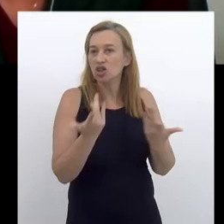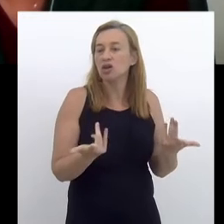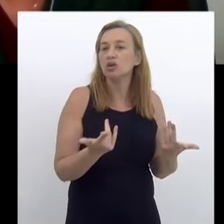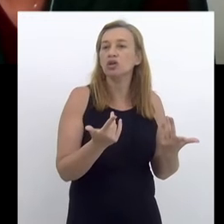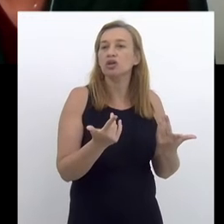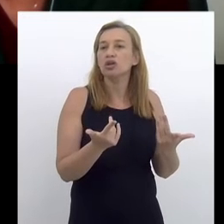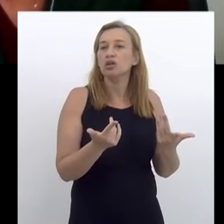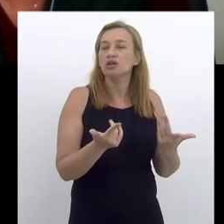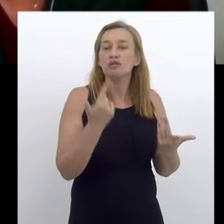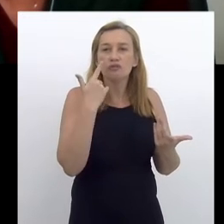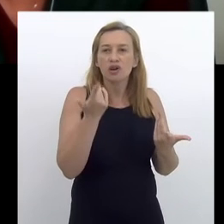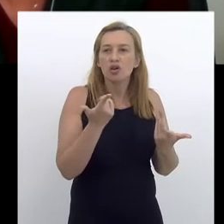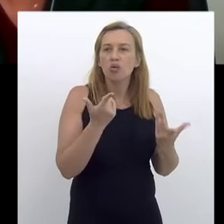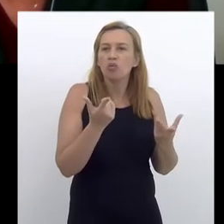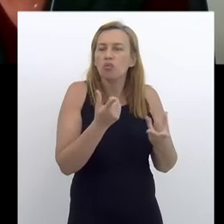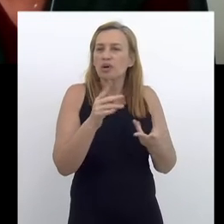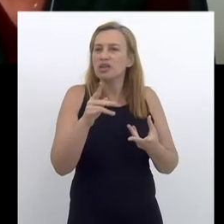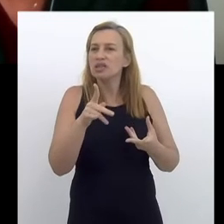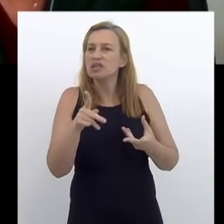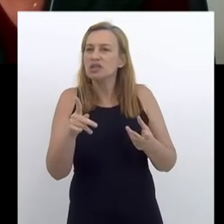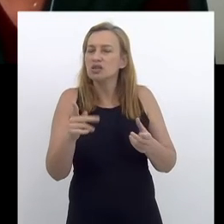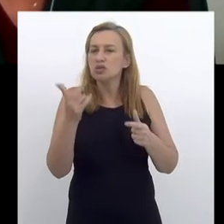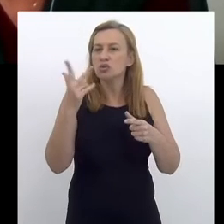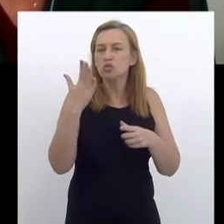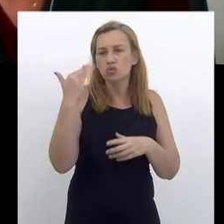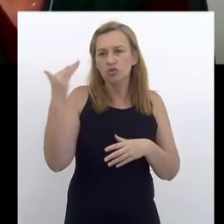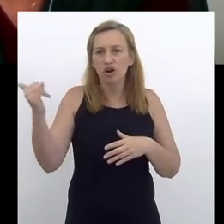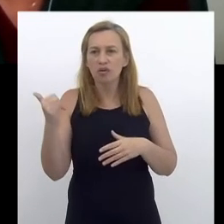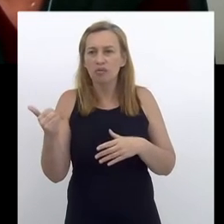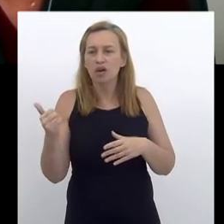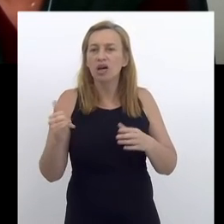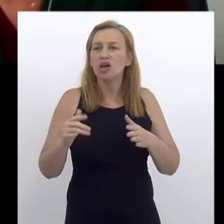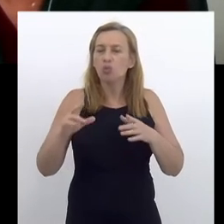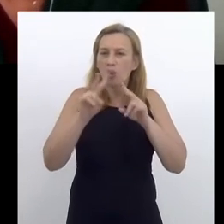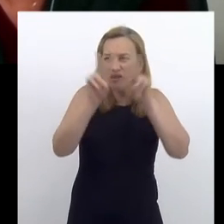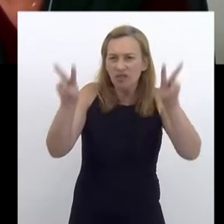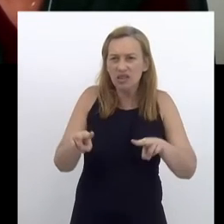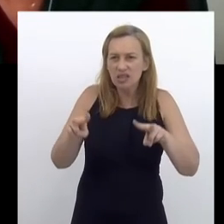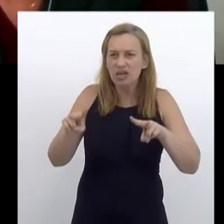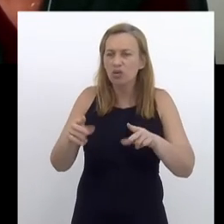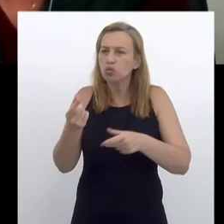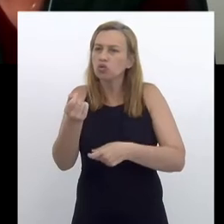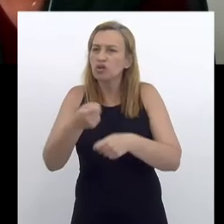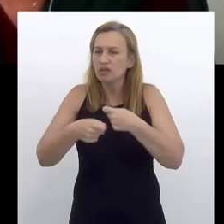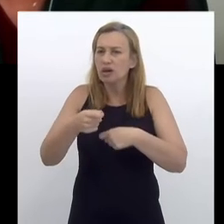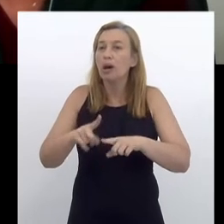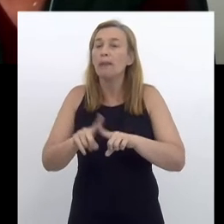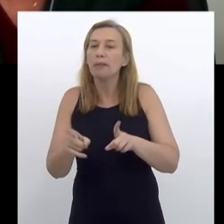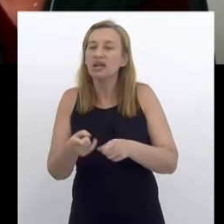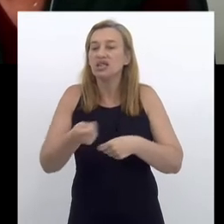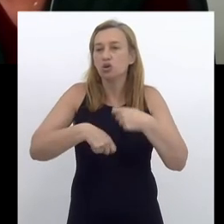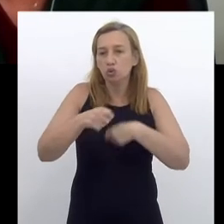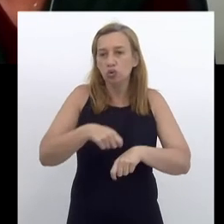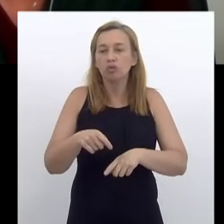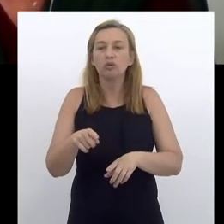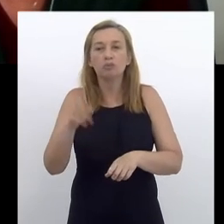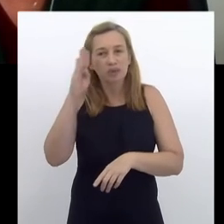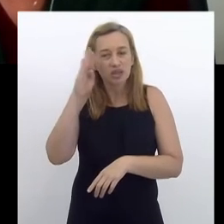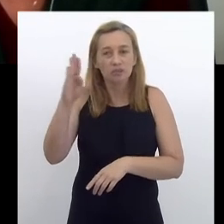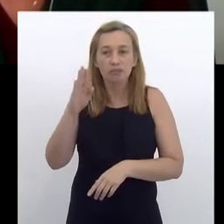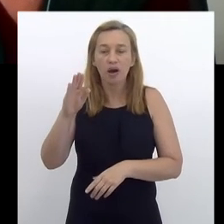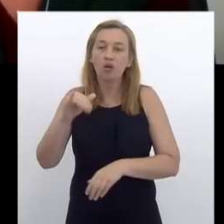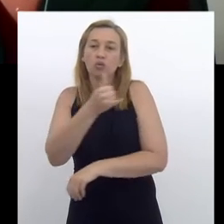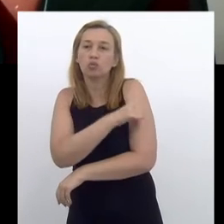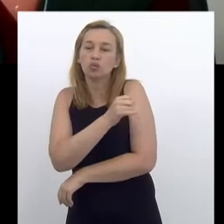energético, a partir de concessões, como um mero business para o operador. E sim uma visão, além da financeira, mas a visão